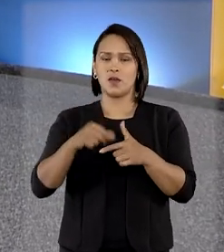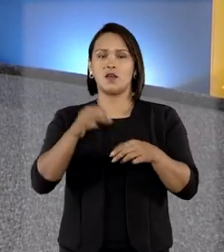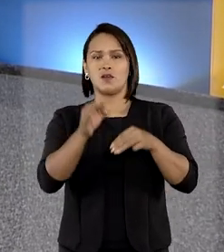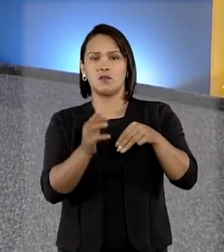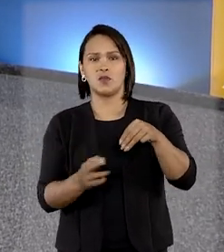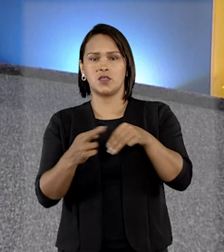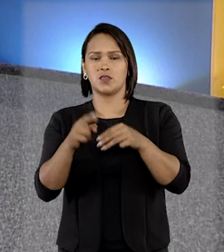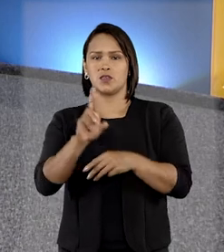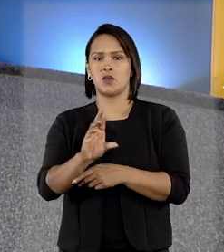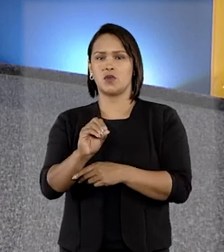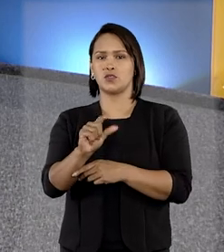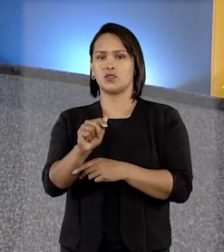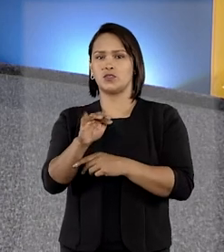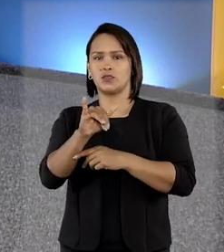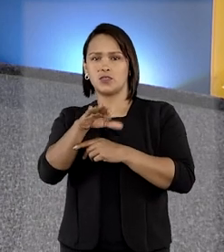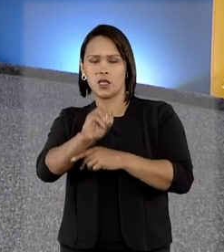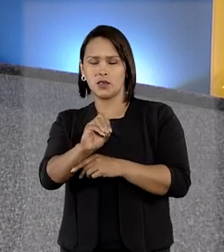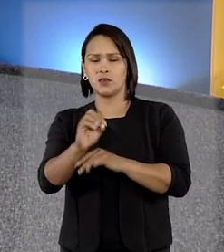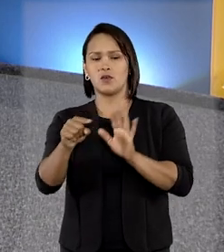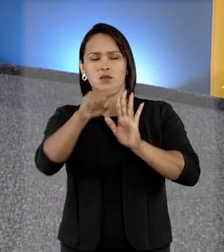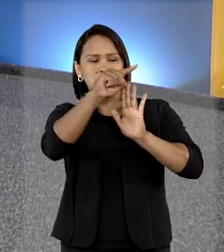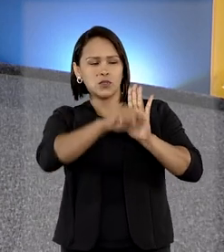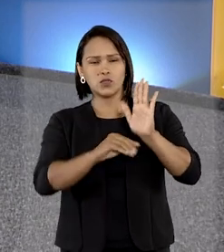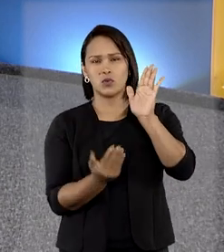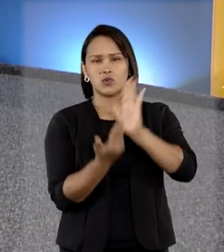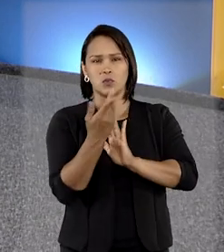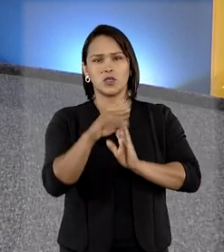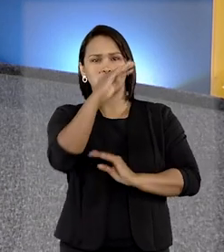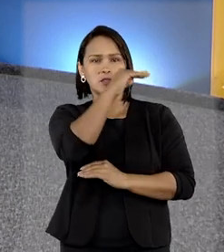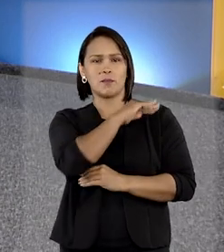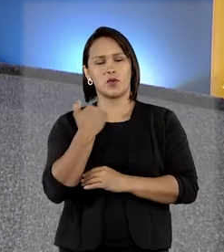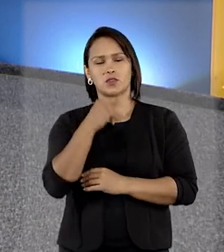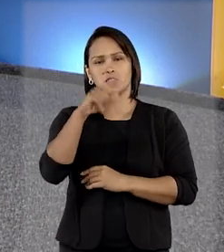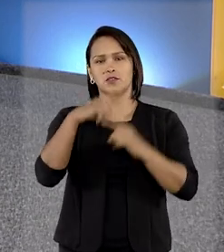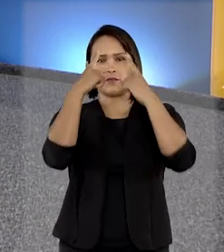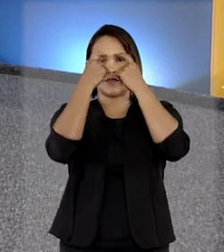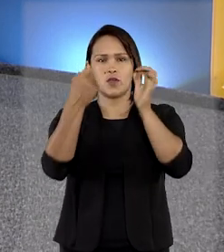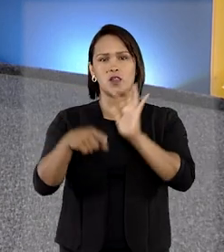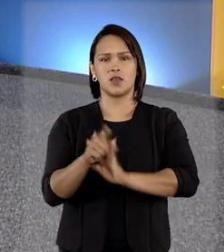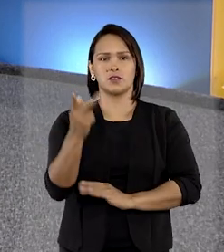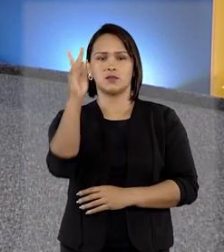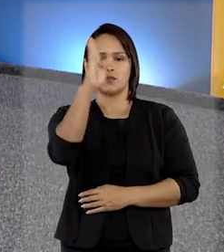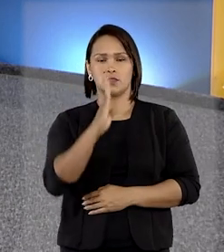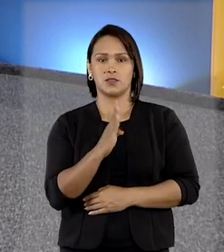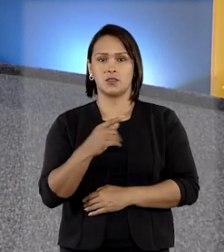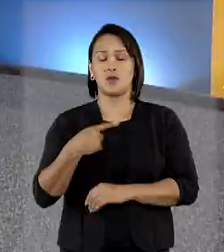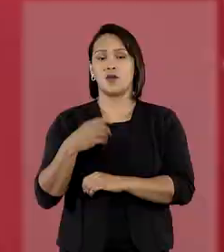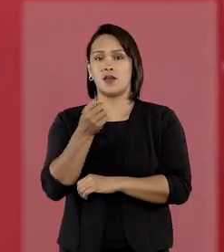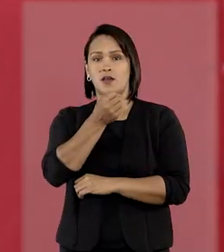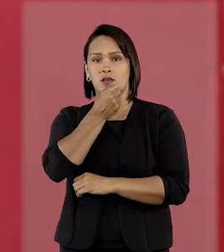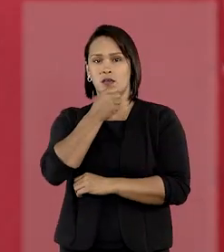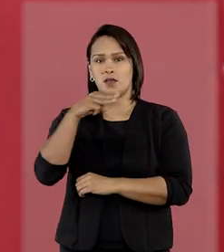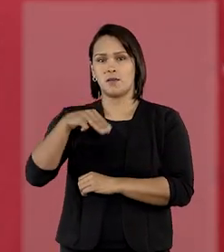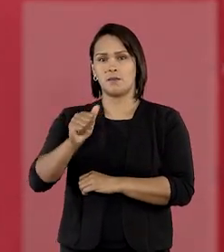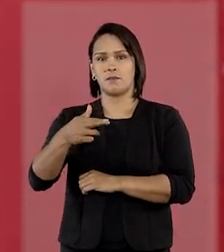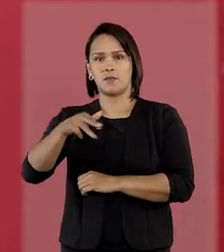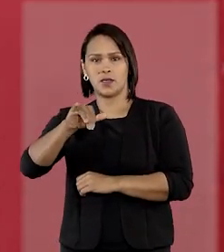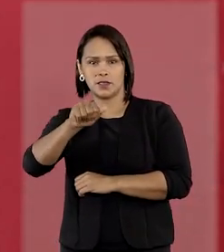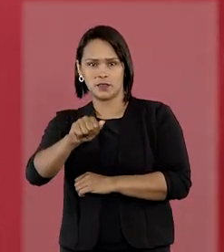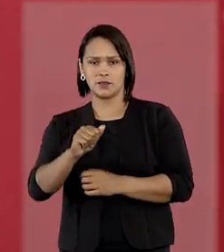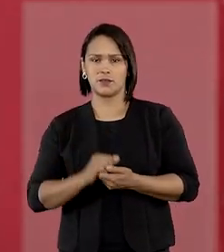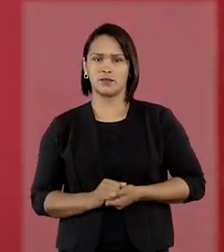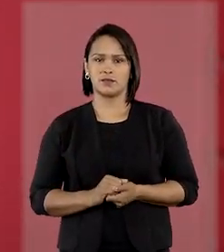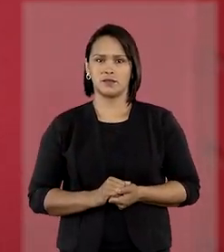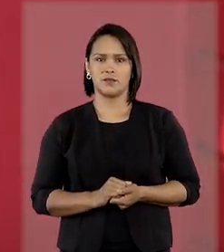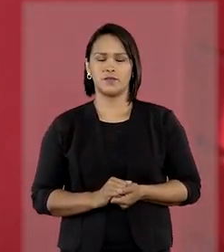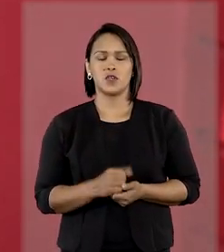apontou o aumento das mortes violentas no Brasil. A reportagem é de Marina Campos. O número de armas